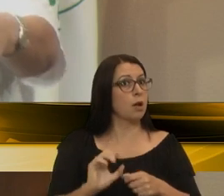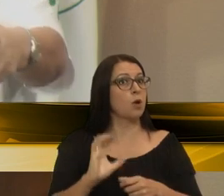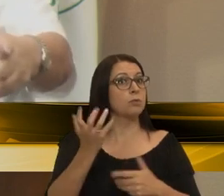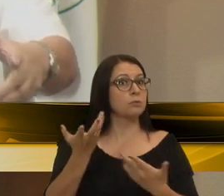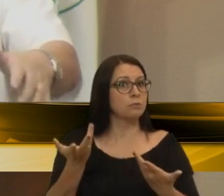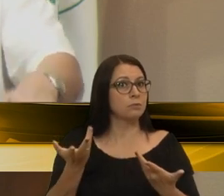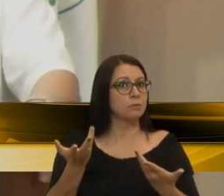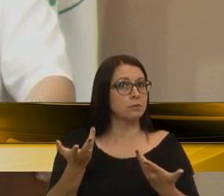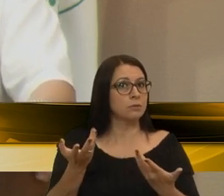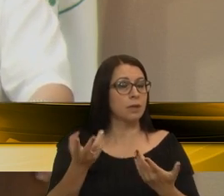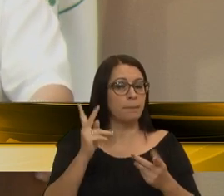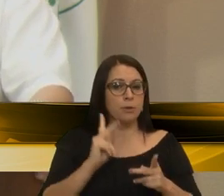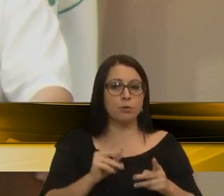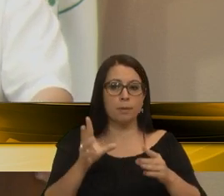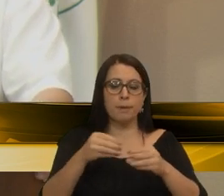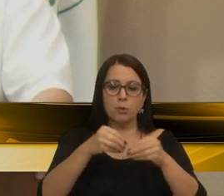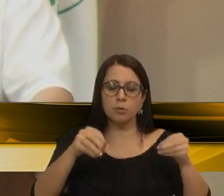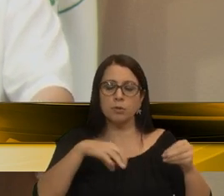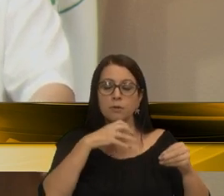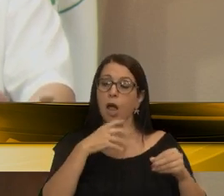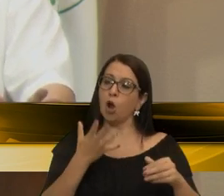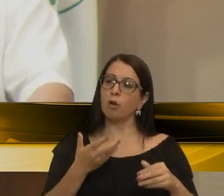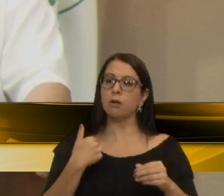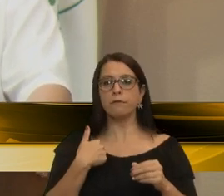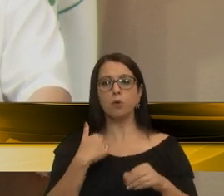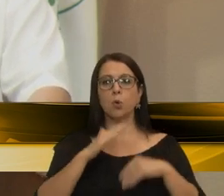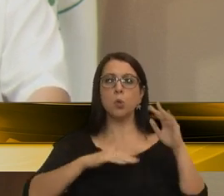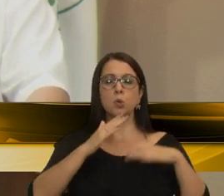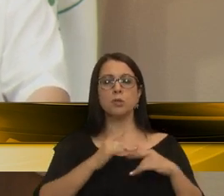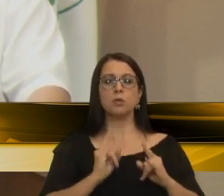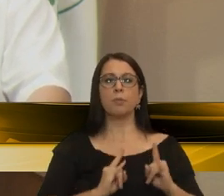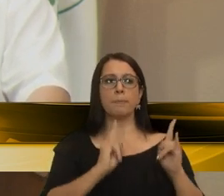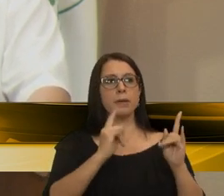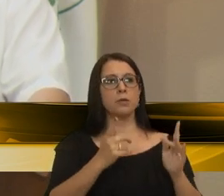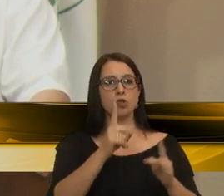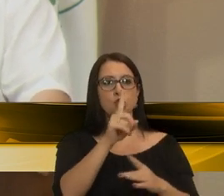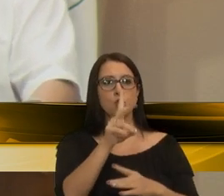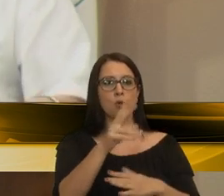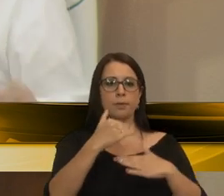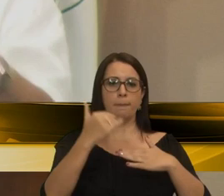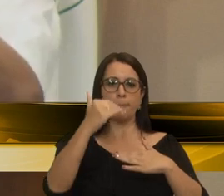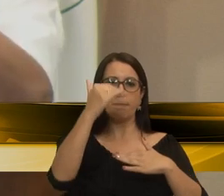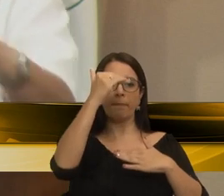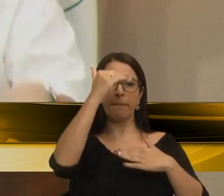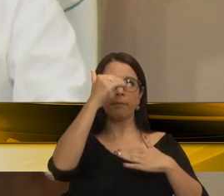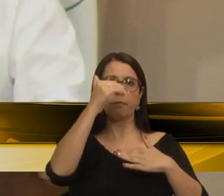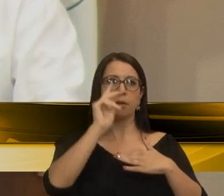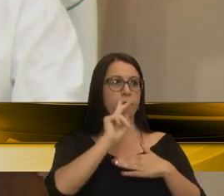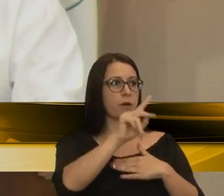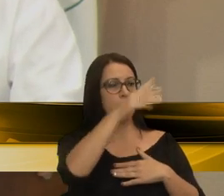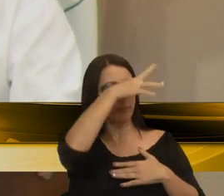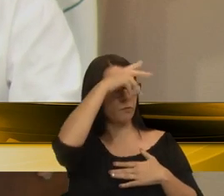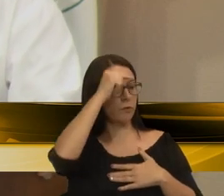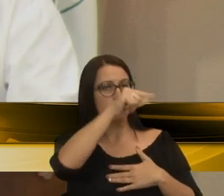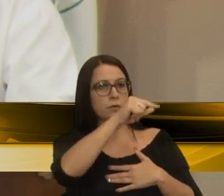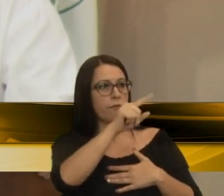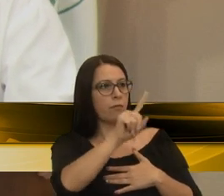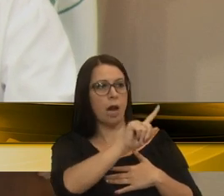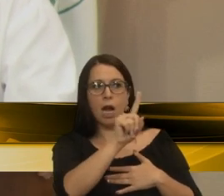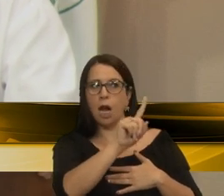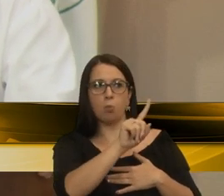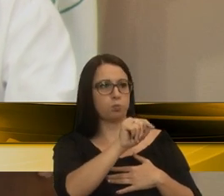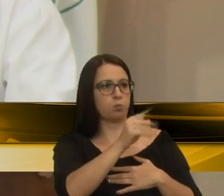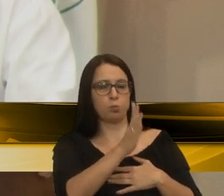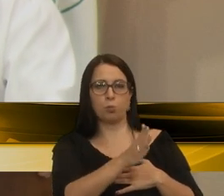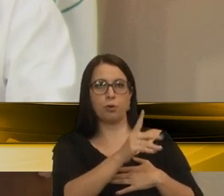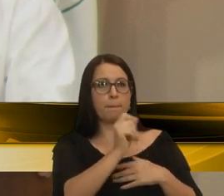aí o sujeito vai lá e pega o terreno dele e agora vou construir aqui um prédio de 12 andares. Aí ele vai ali na prefeitura e diz, não, meu